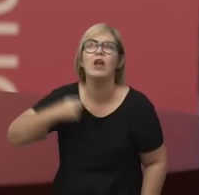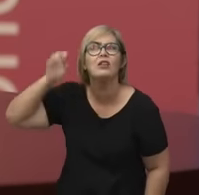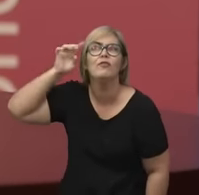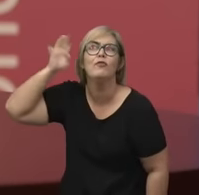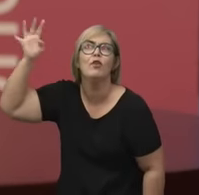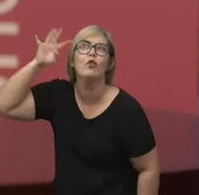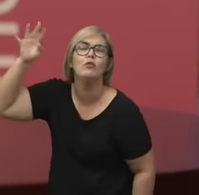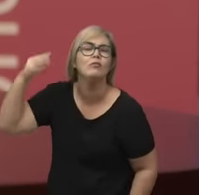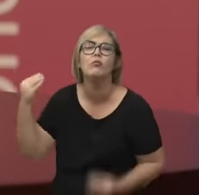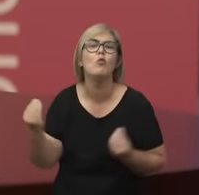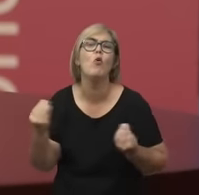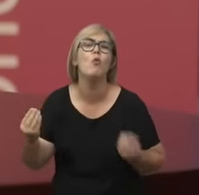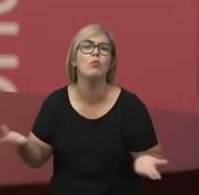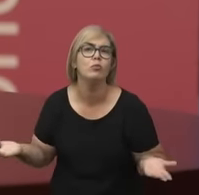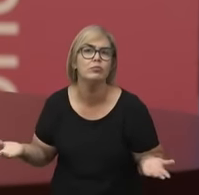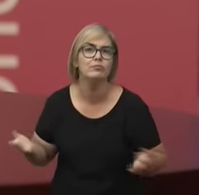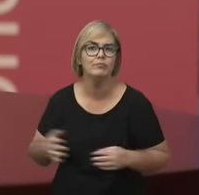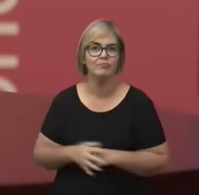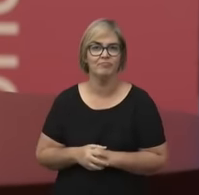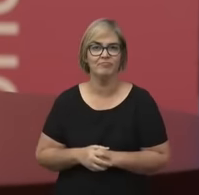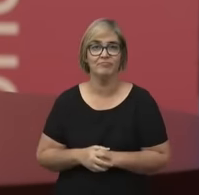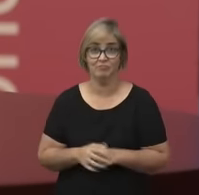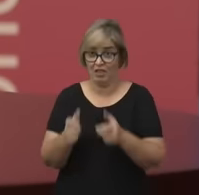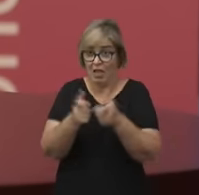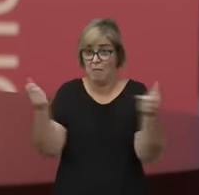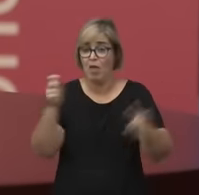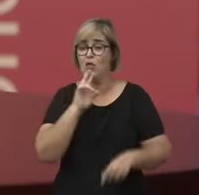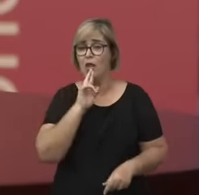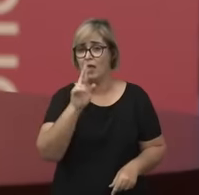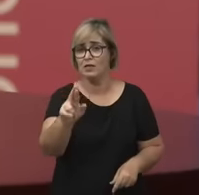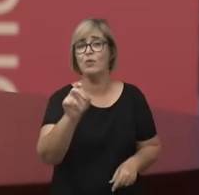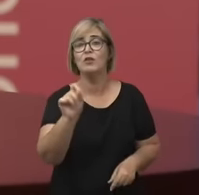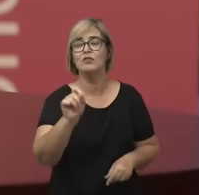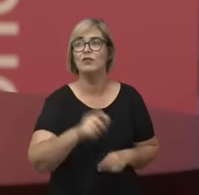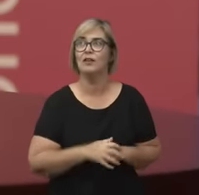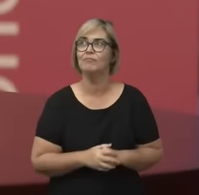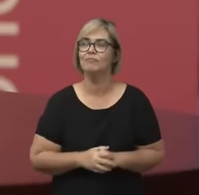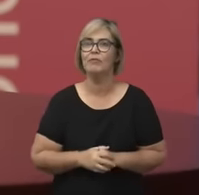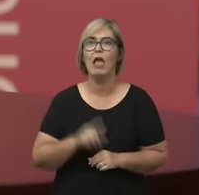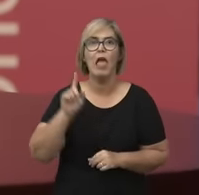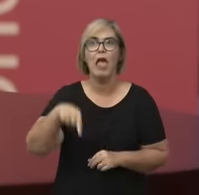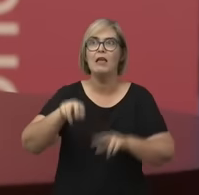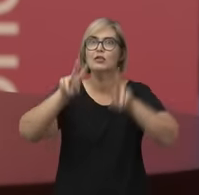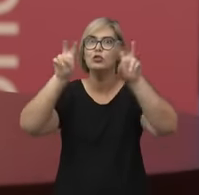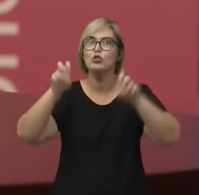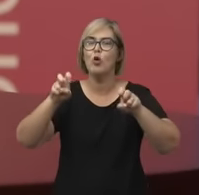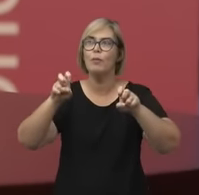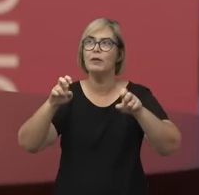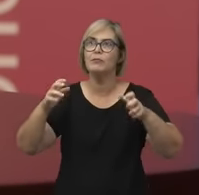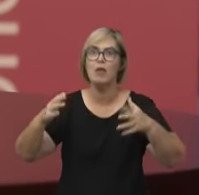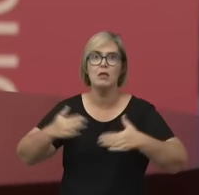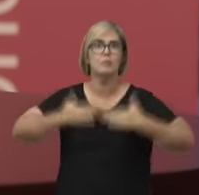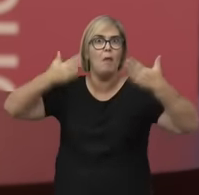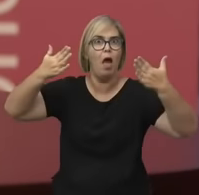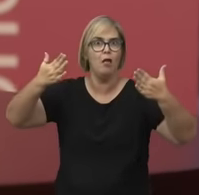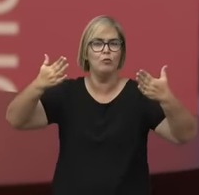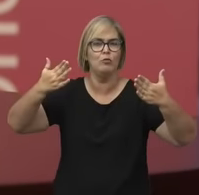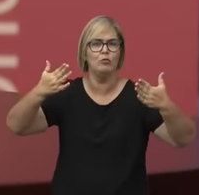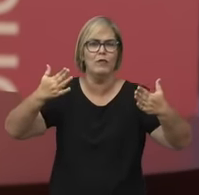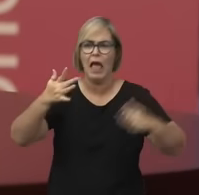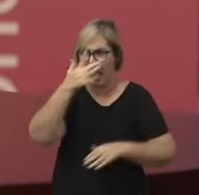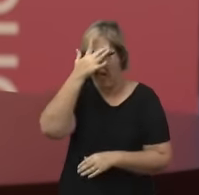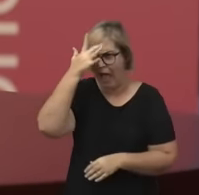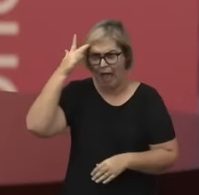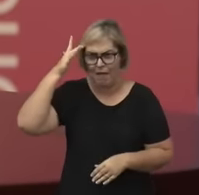é que a filosofia começa com espanto. A filosofia começa com